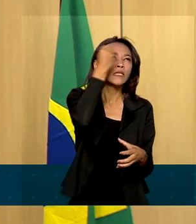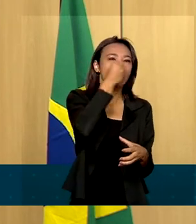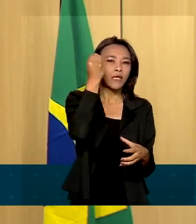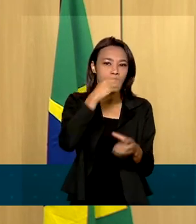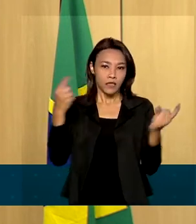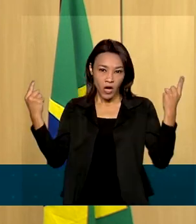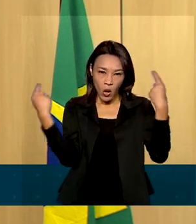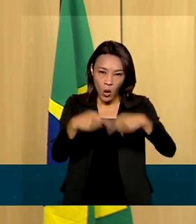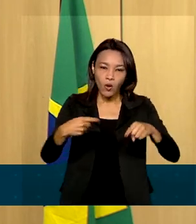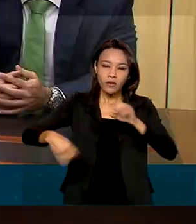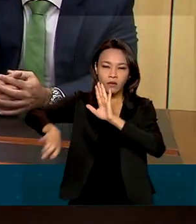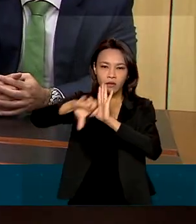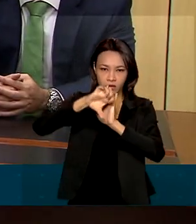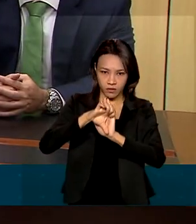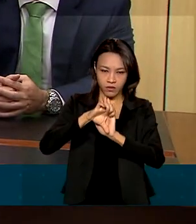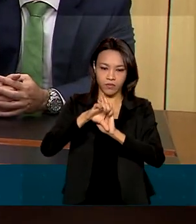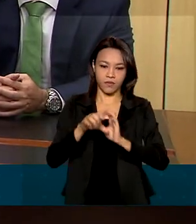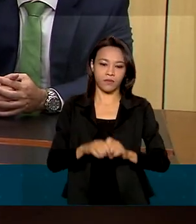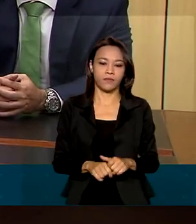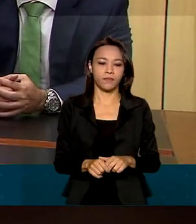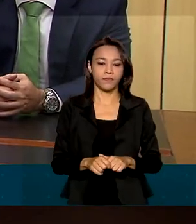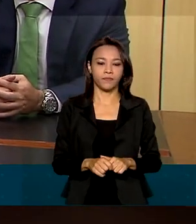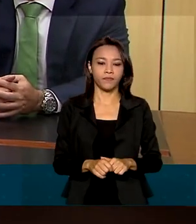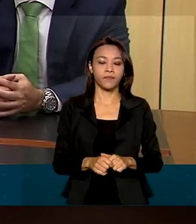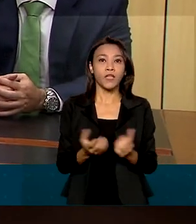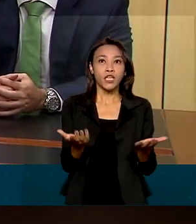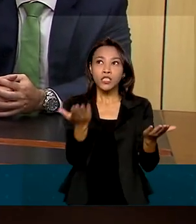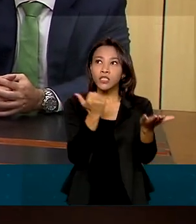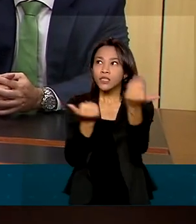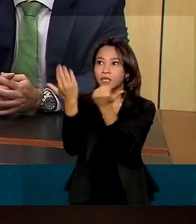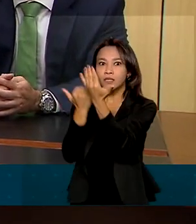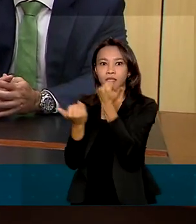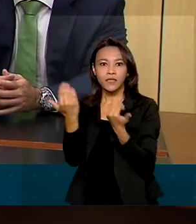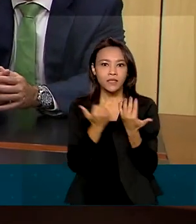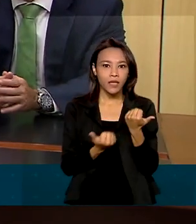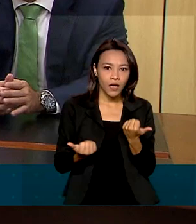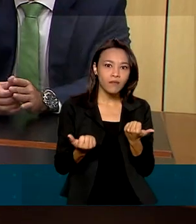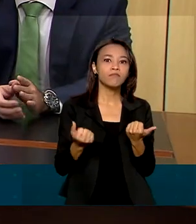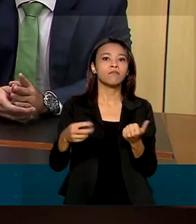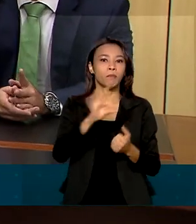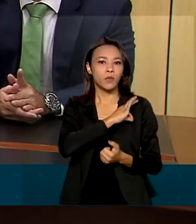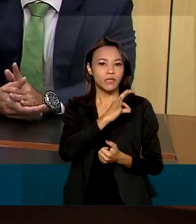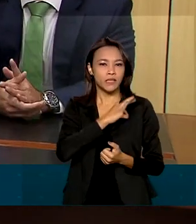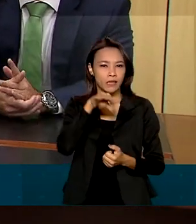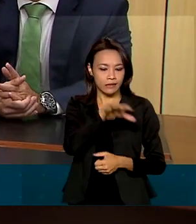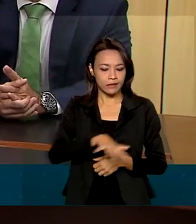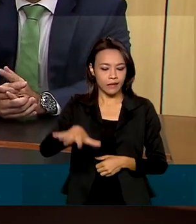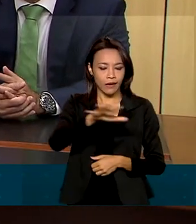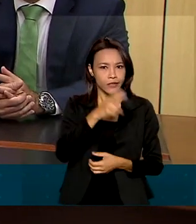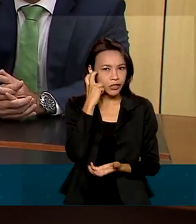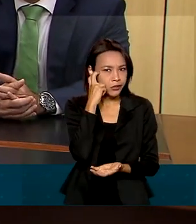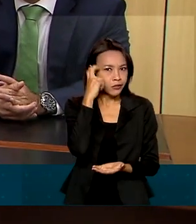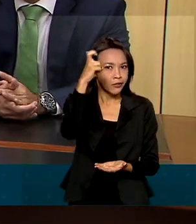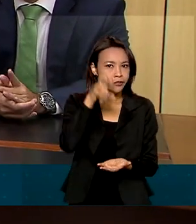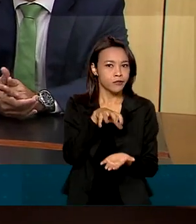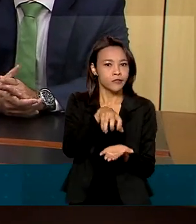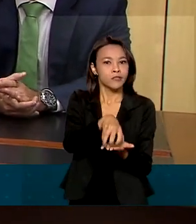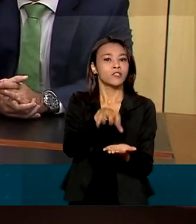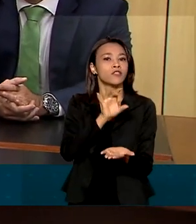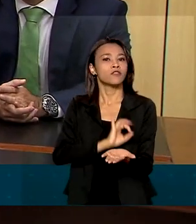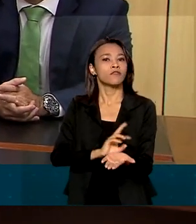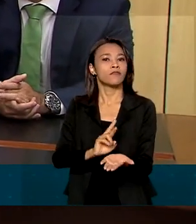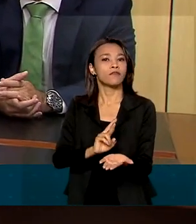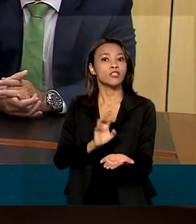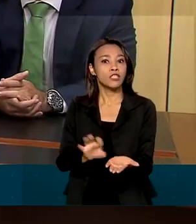combate ao crime organizado. Trazer policiais capacitados na área de inteligência de vários estados da